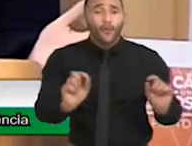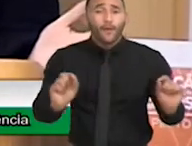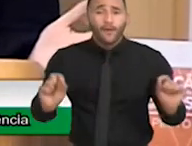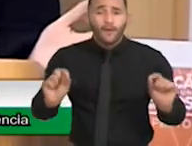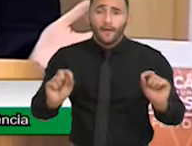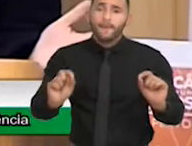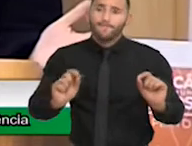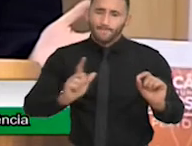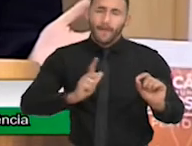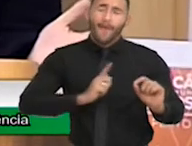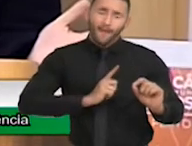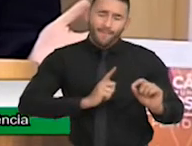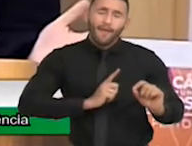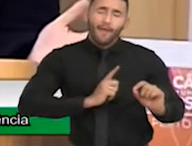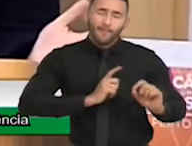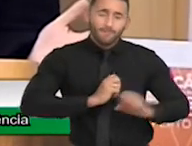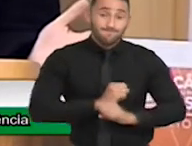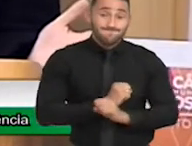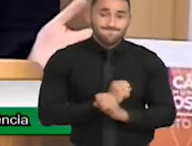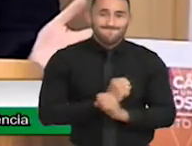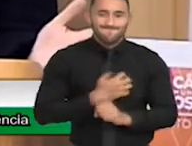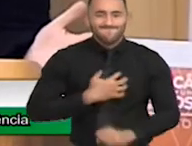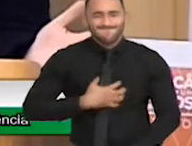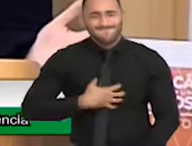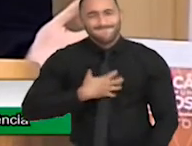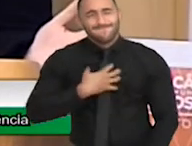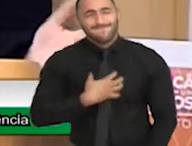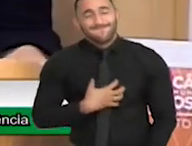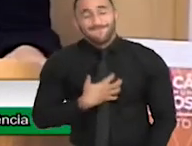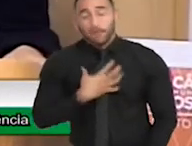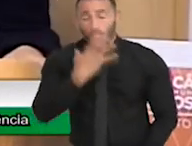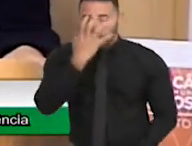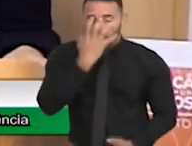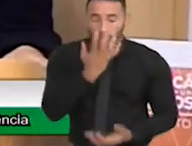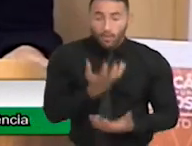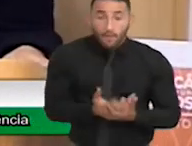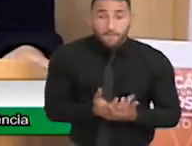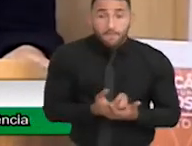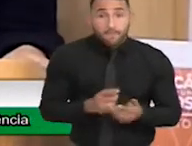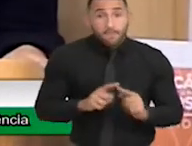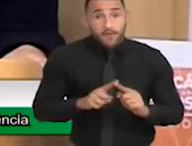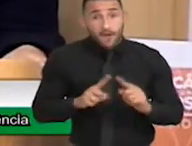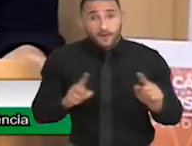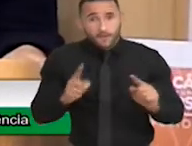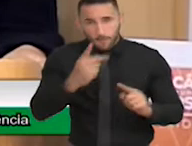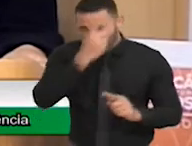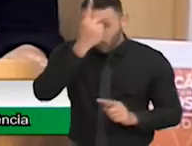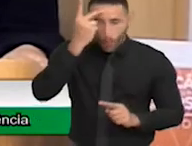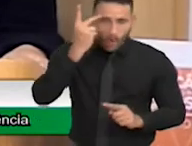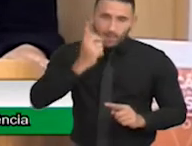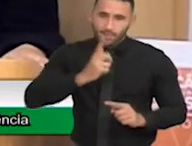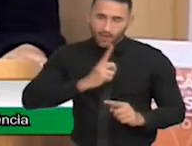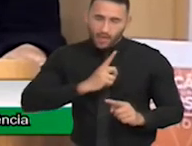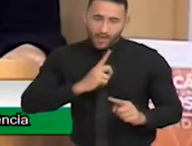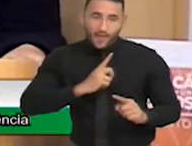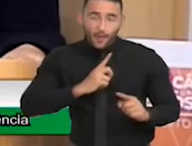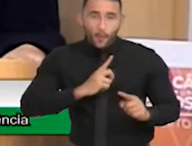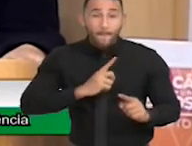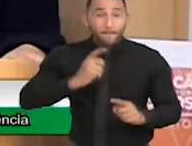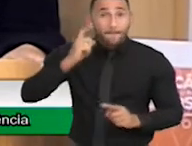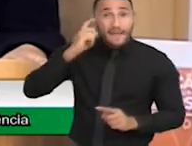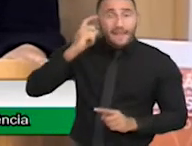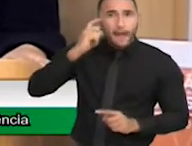há uma grande frustração, concorda? Mas, gente, para quem tem a visão biopsia social da deficiência,